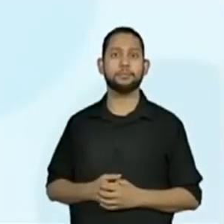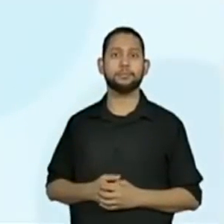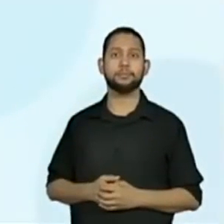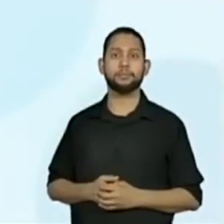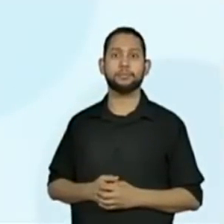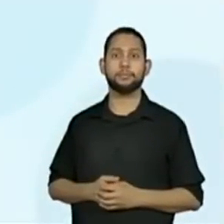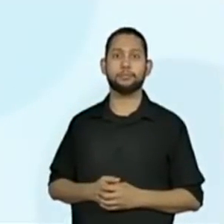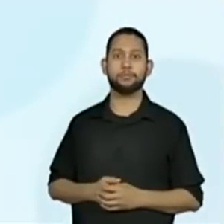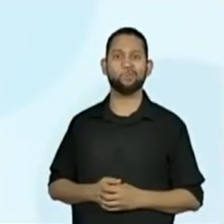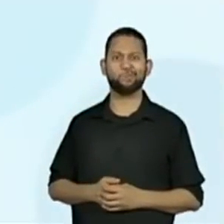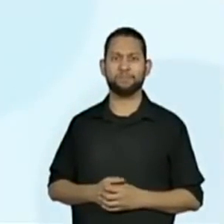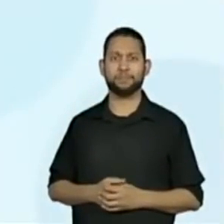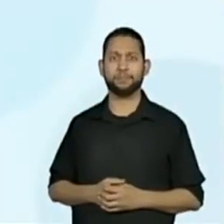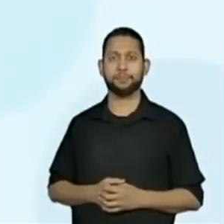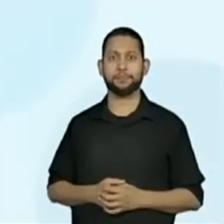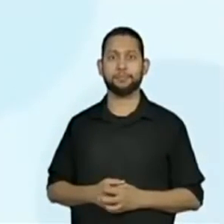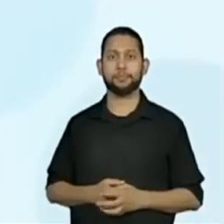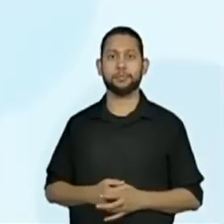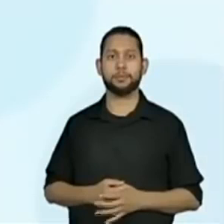24.